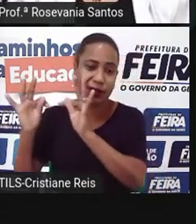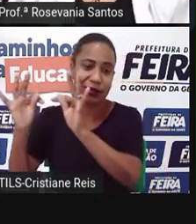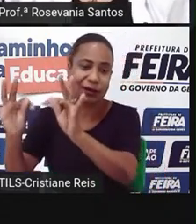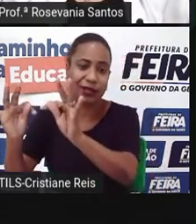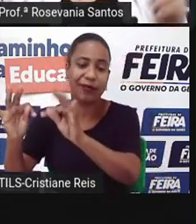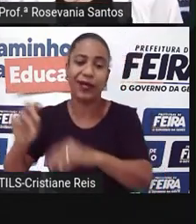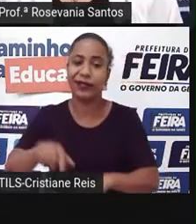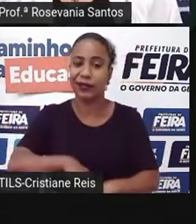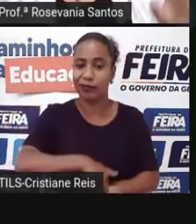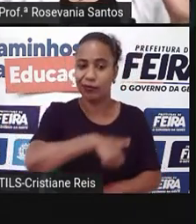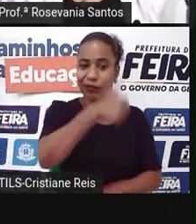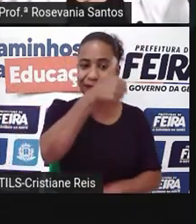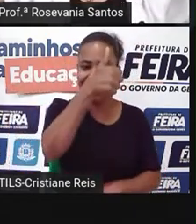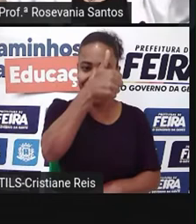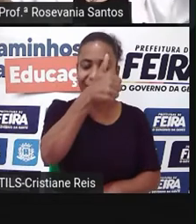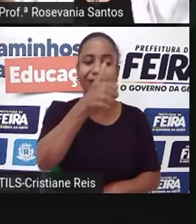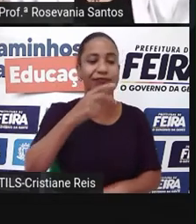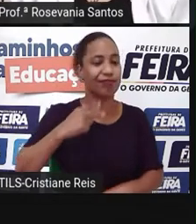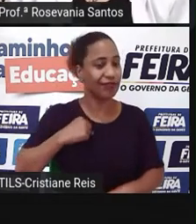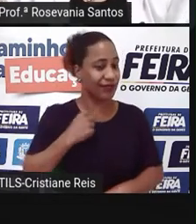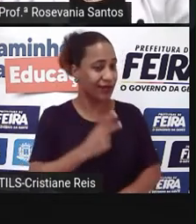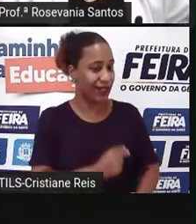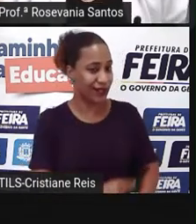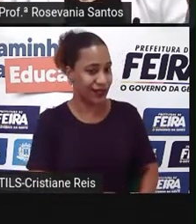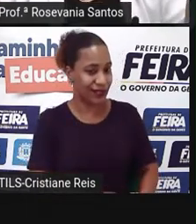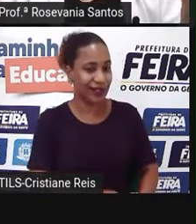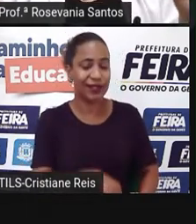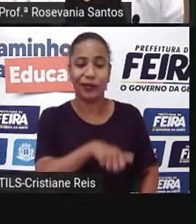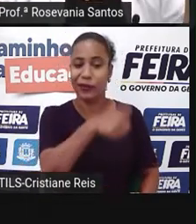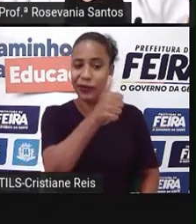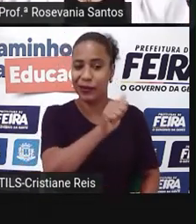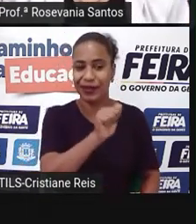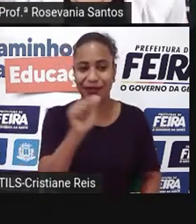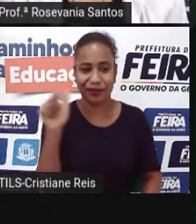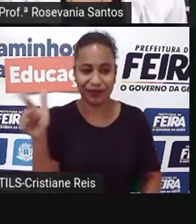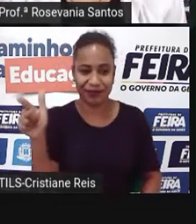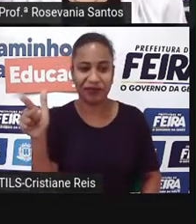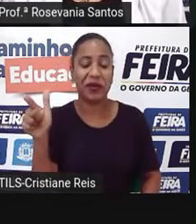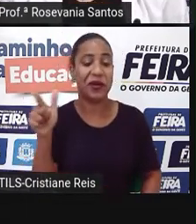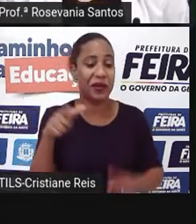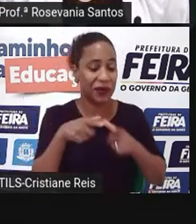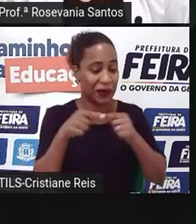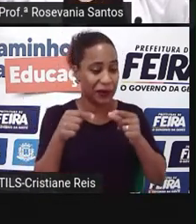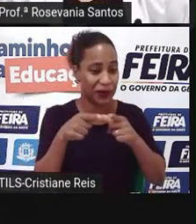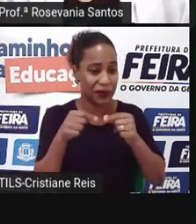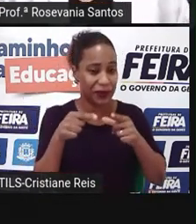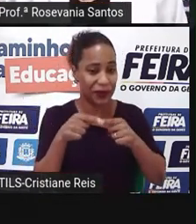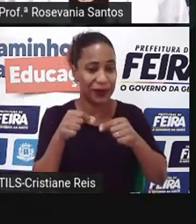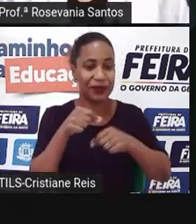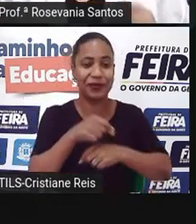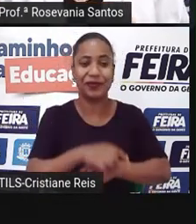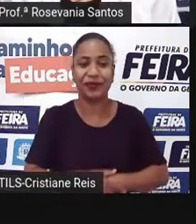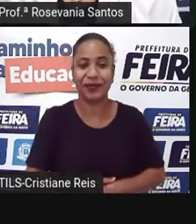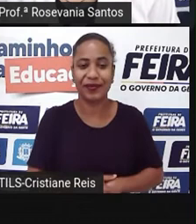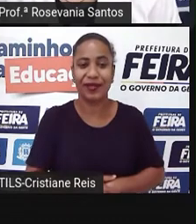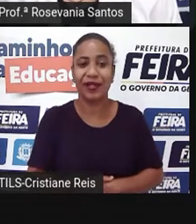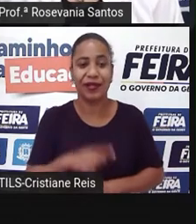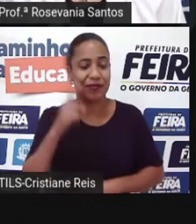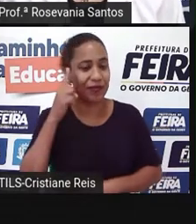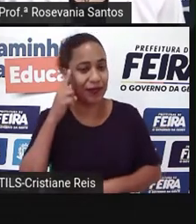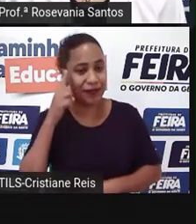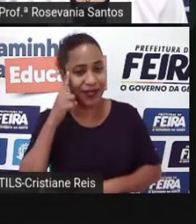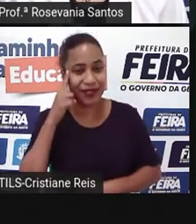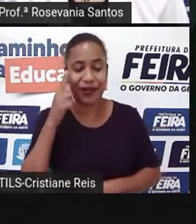mesmo, o primeiro país que vem na mente da gente, a gente pensa logo no Japão, né? A gente pensa nos tigres